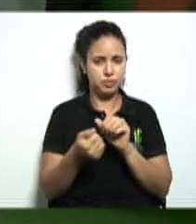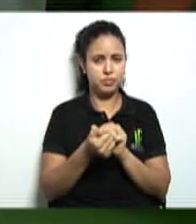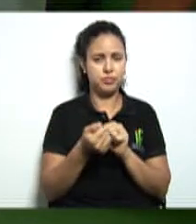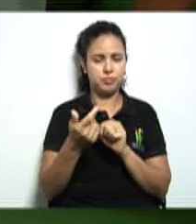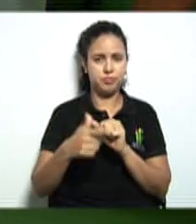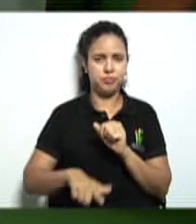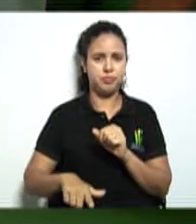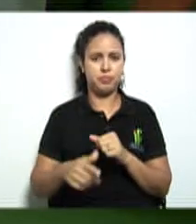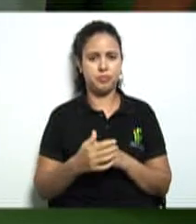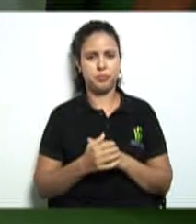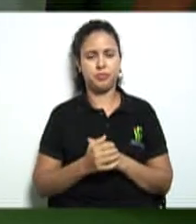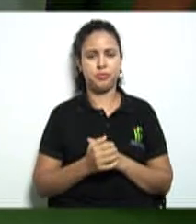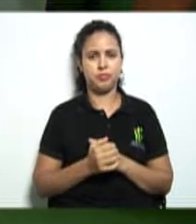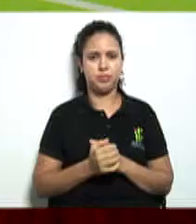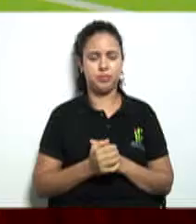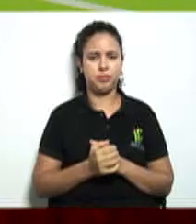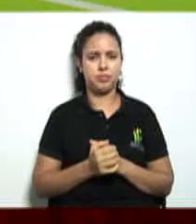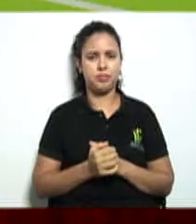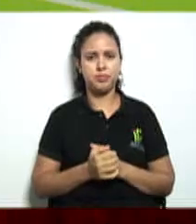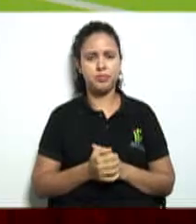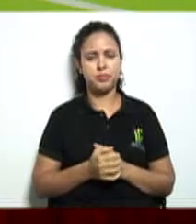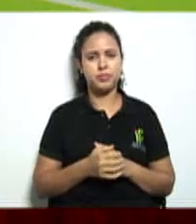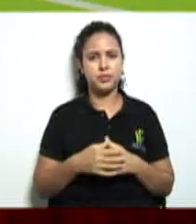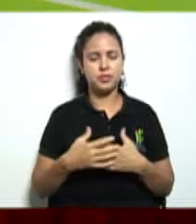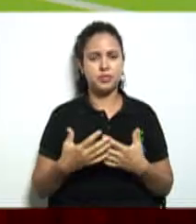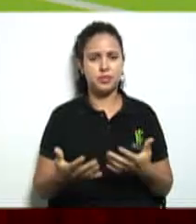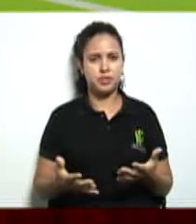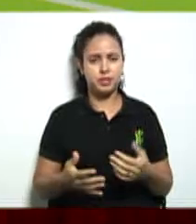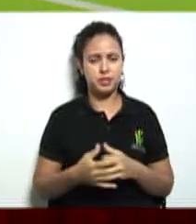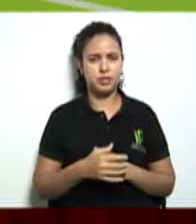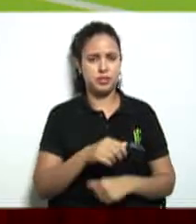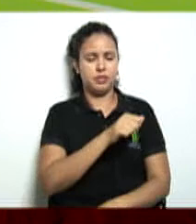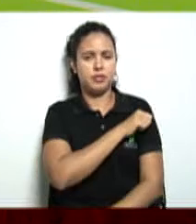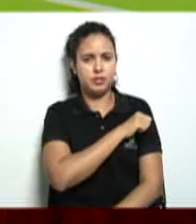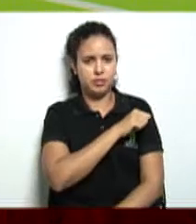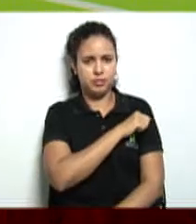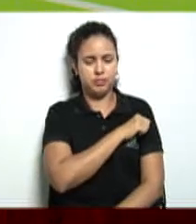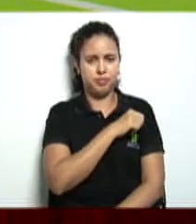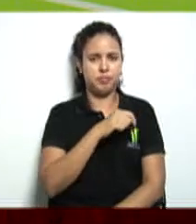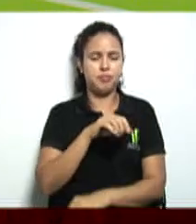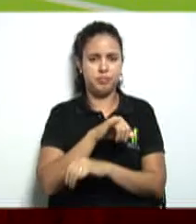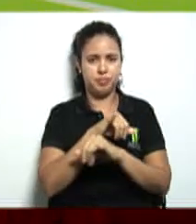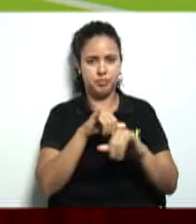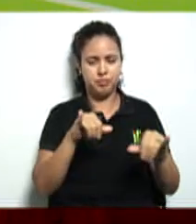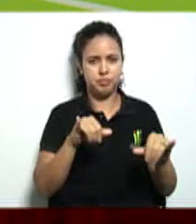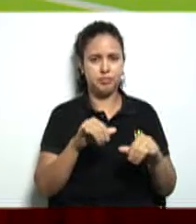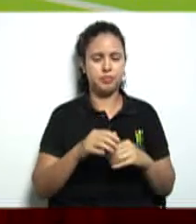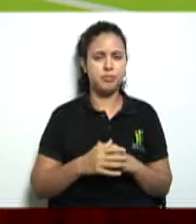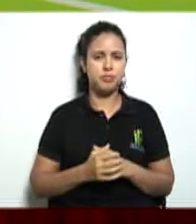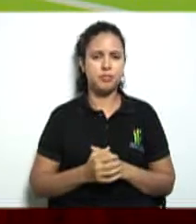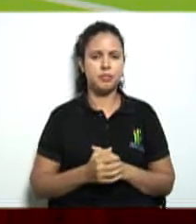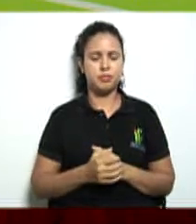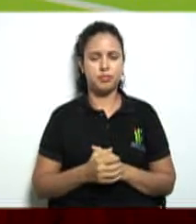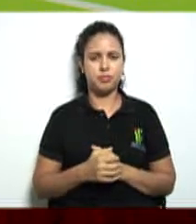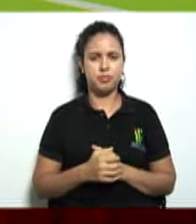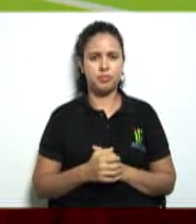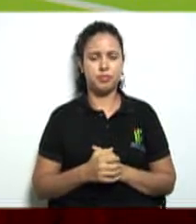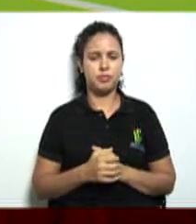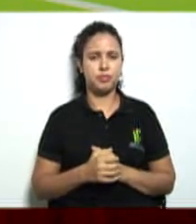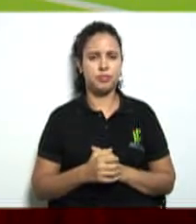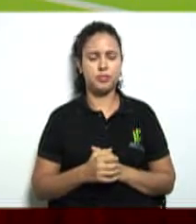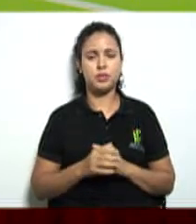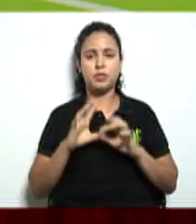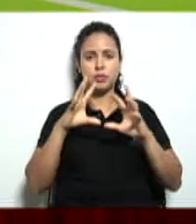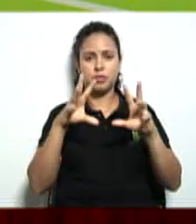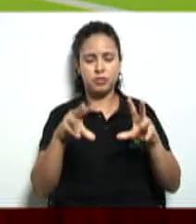olá professora fala aí olá olha só alunos eu preciso falar para vocês um detalhe todas as